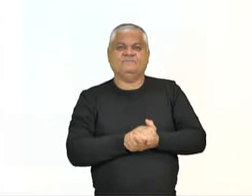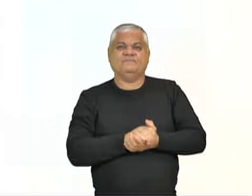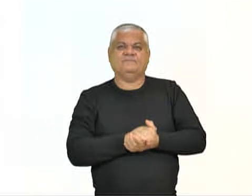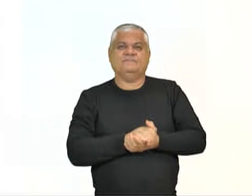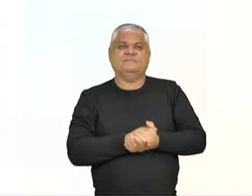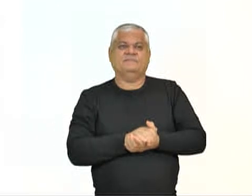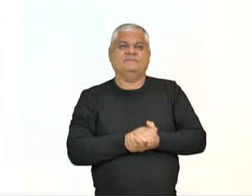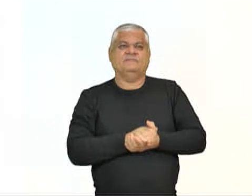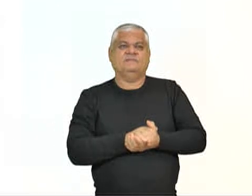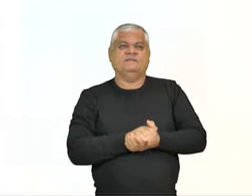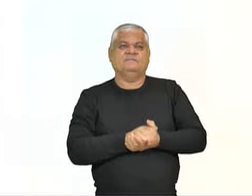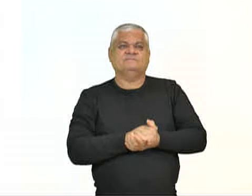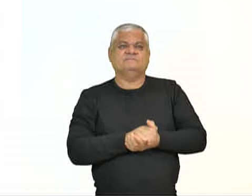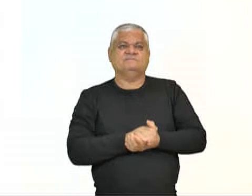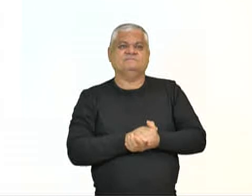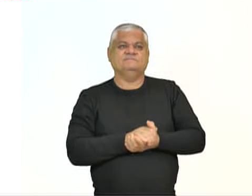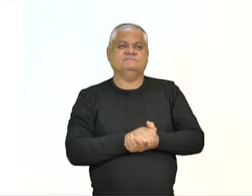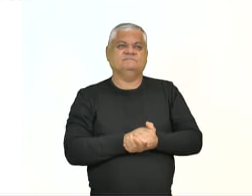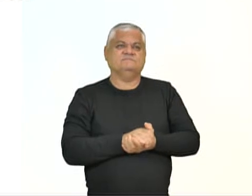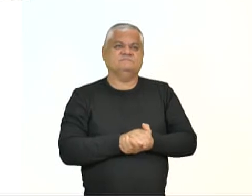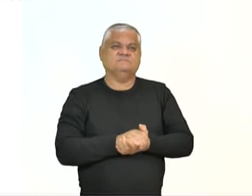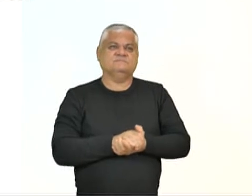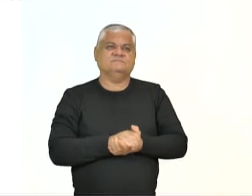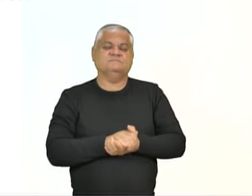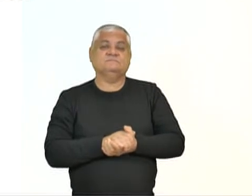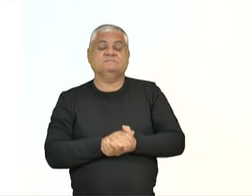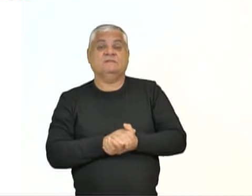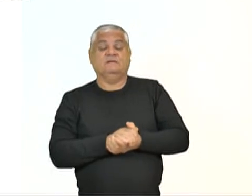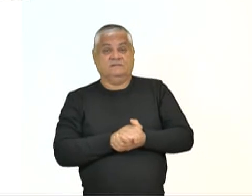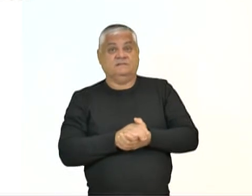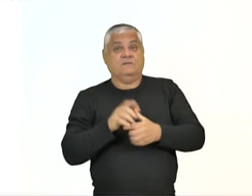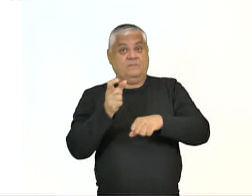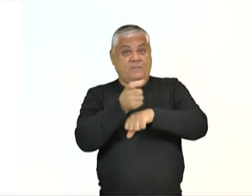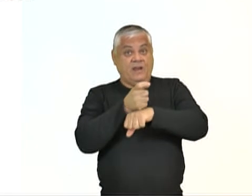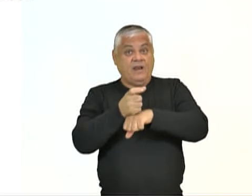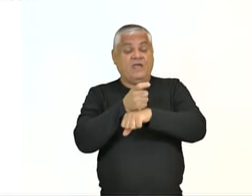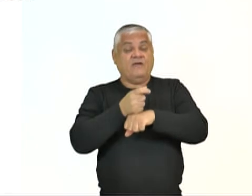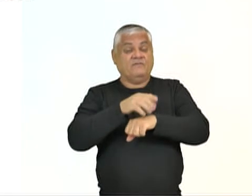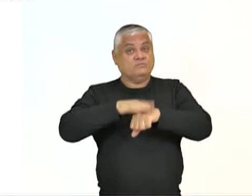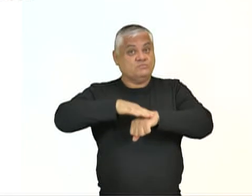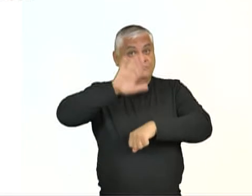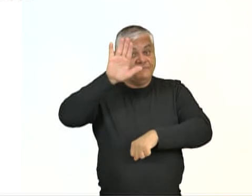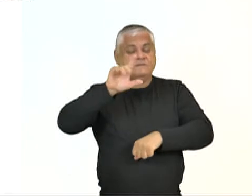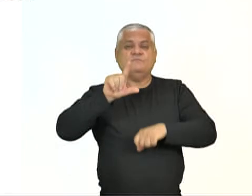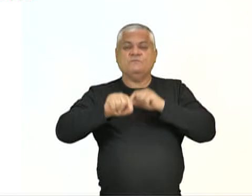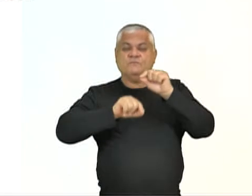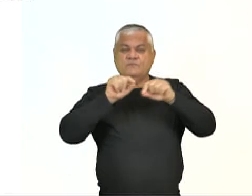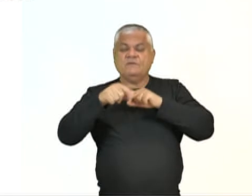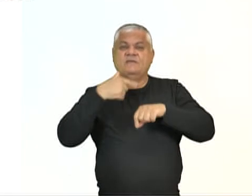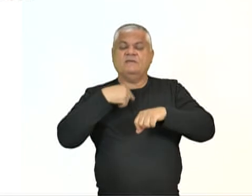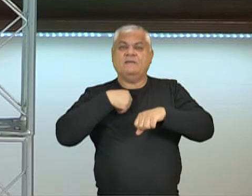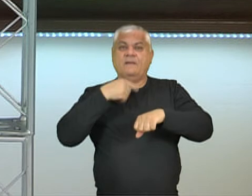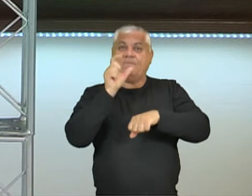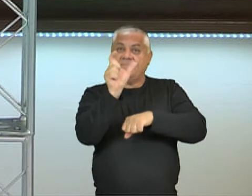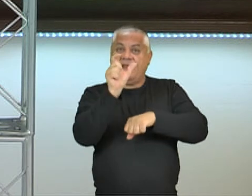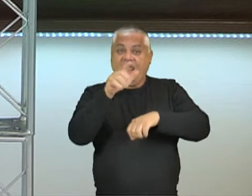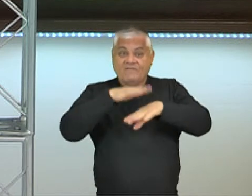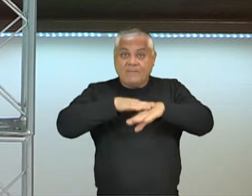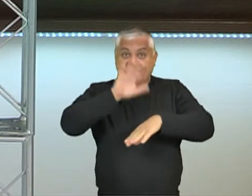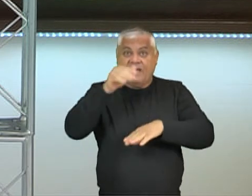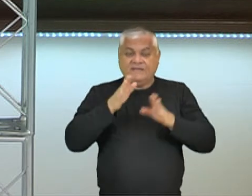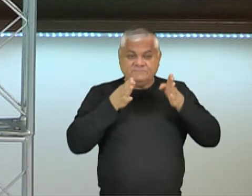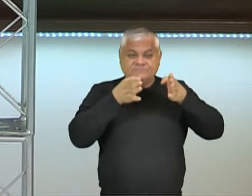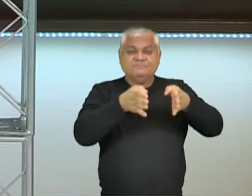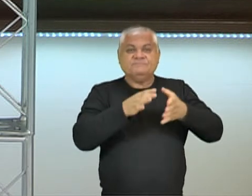wrong about that. E aqui, a gente teve um caso de superlativo. No superlativo, você destaca algo dentro de um